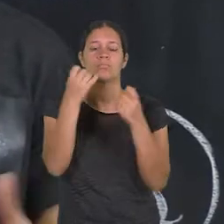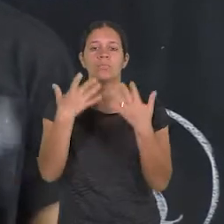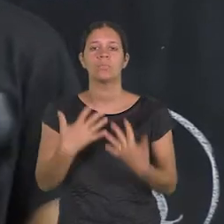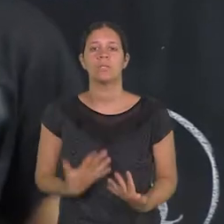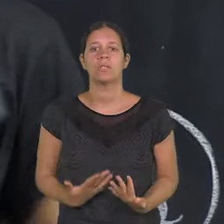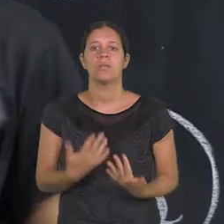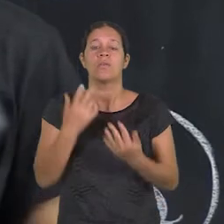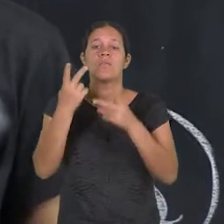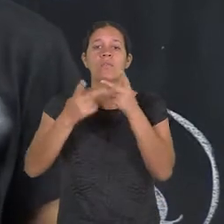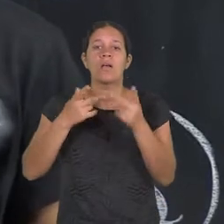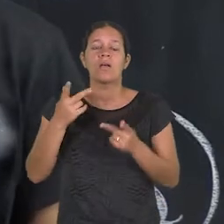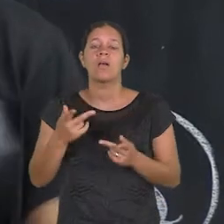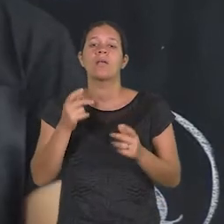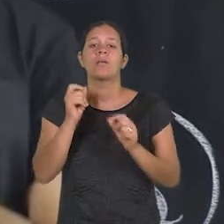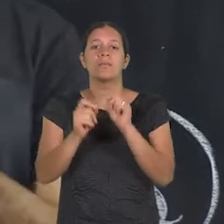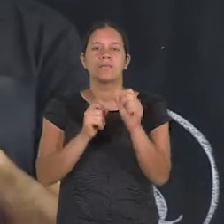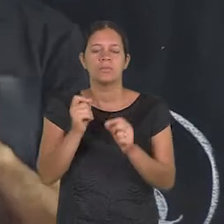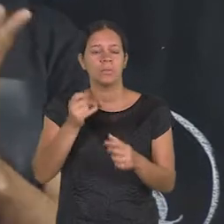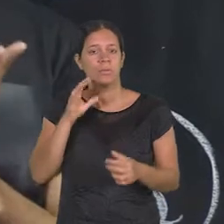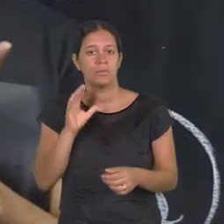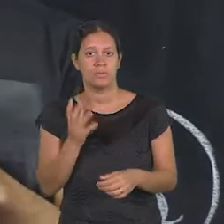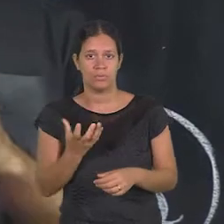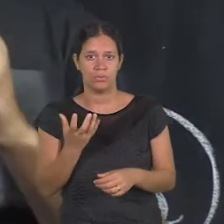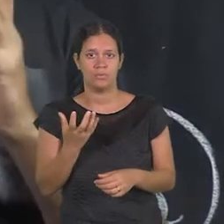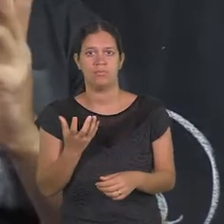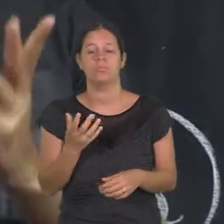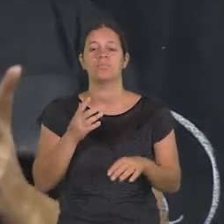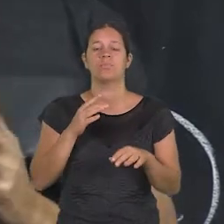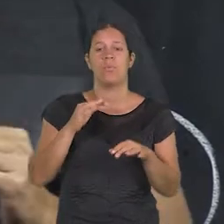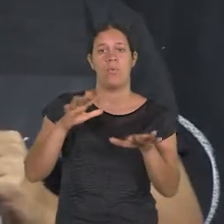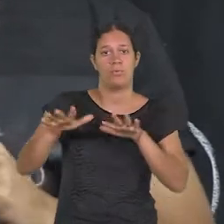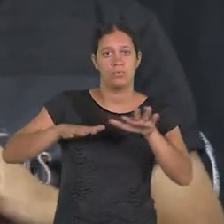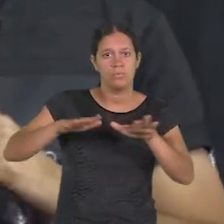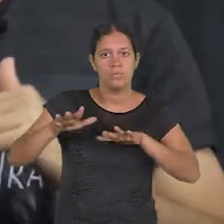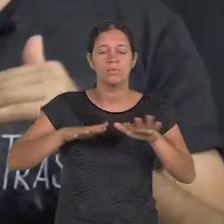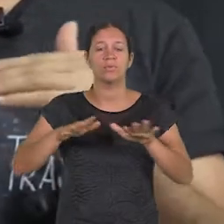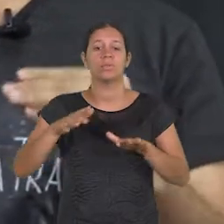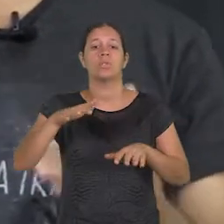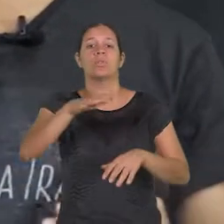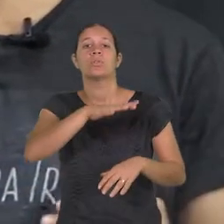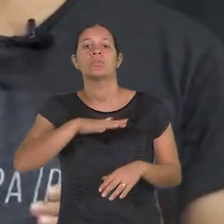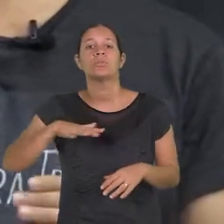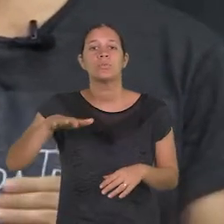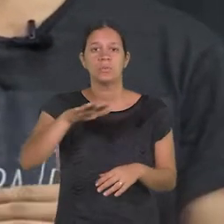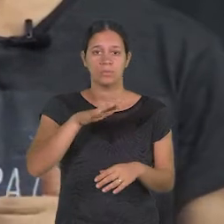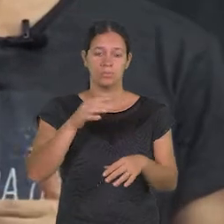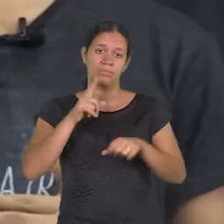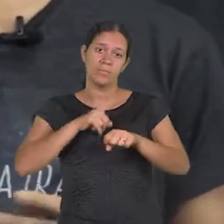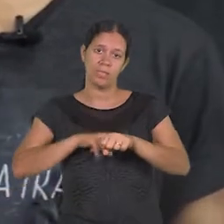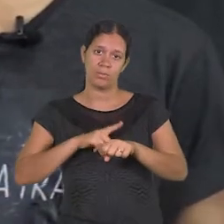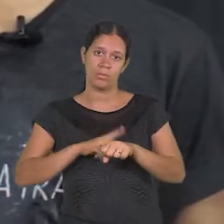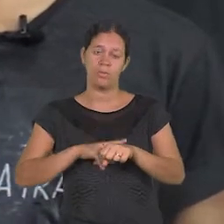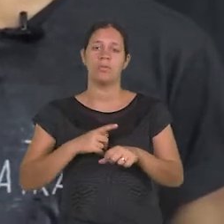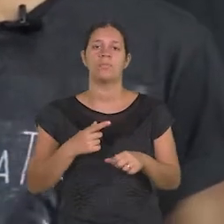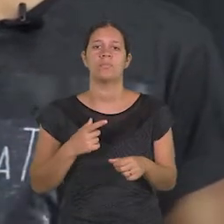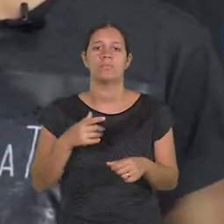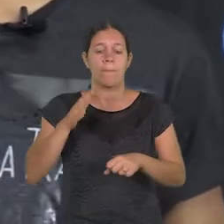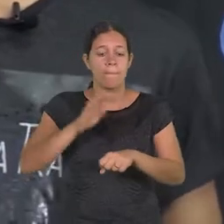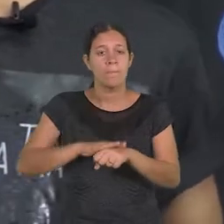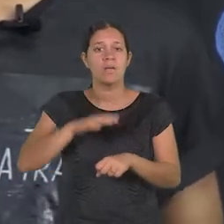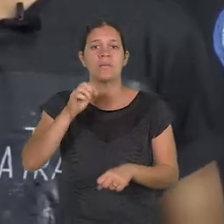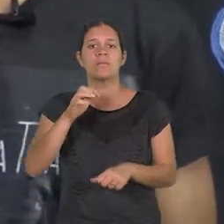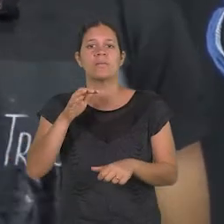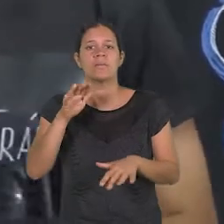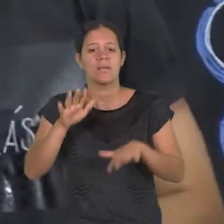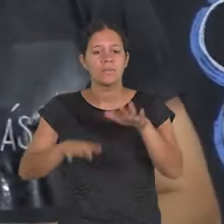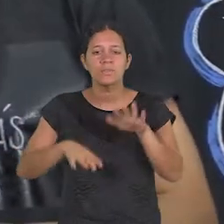sugere, contam acontecimentos, ações, dentro de um dado espaço e de um dado tempo. Por